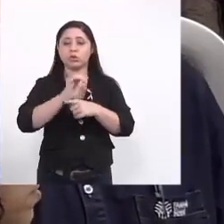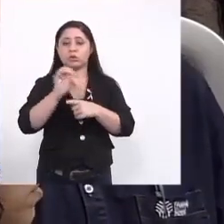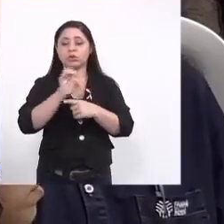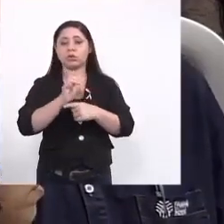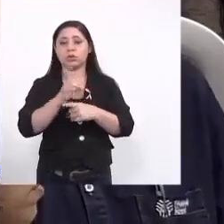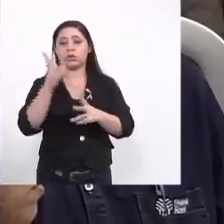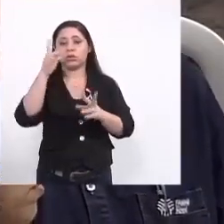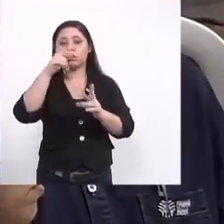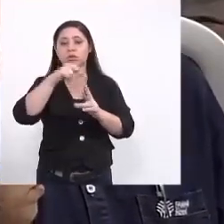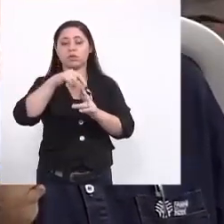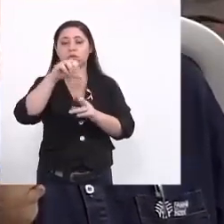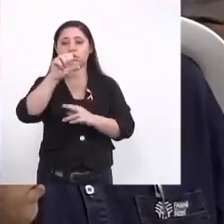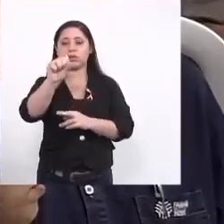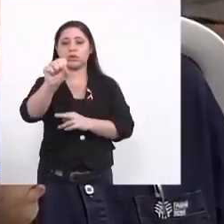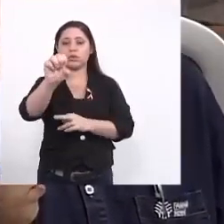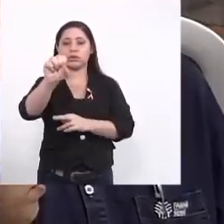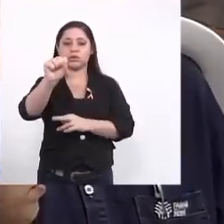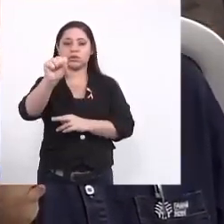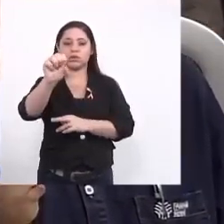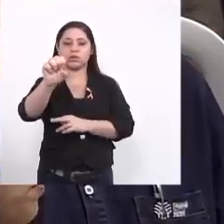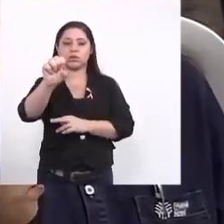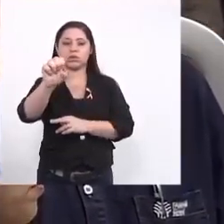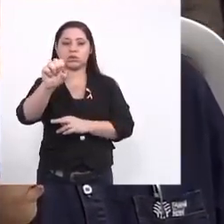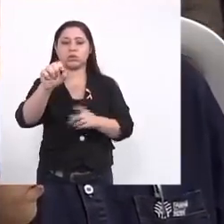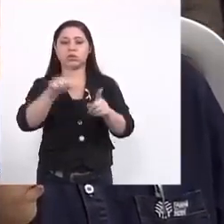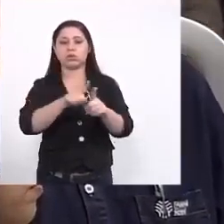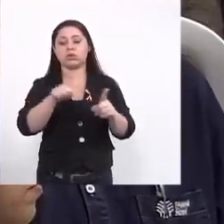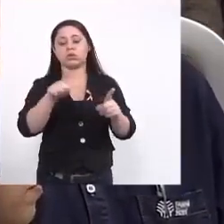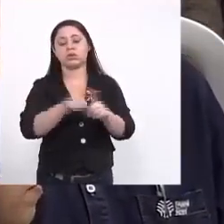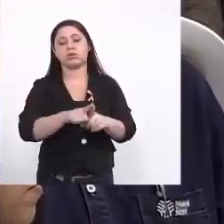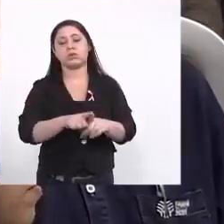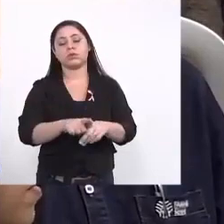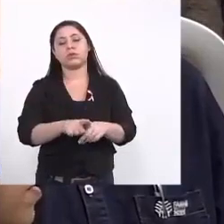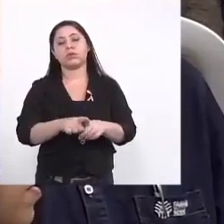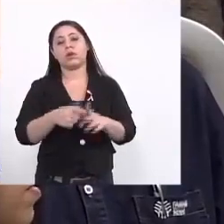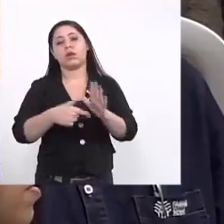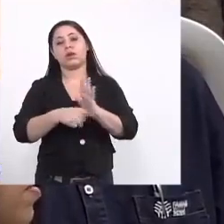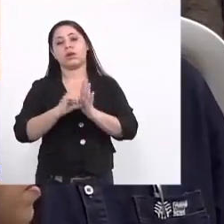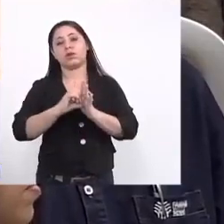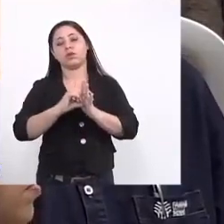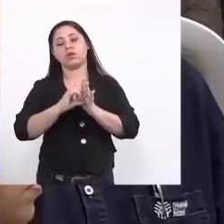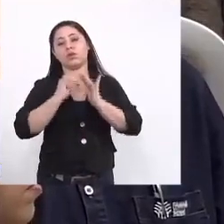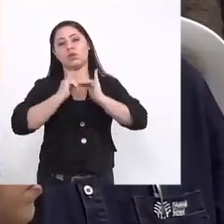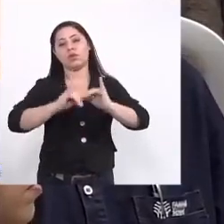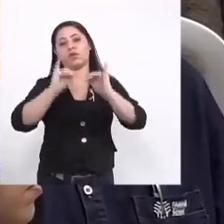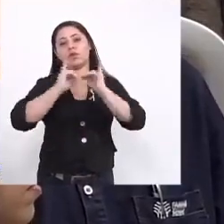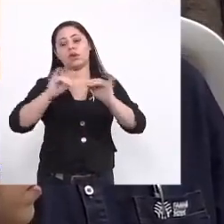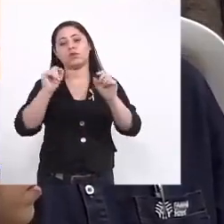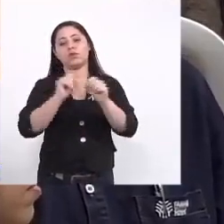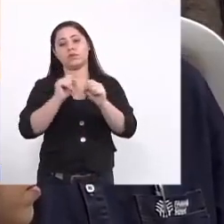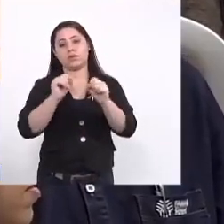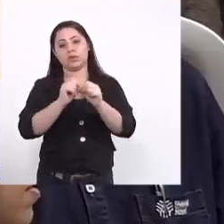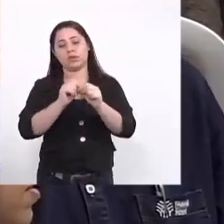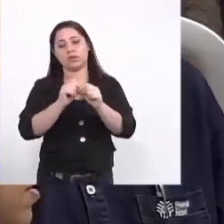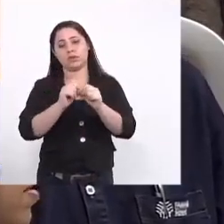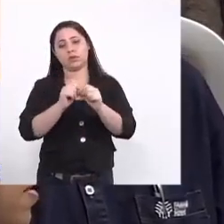representando a SES antes dos informes que serão feitos